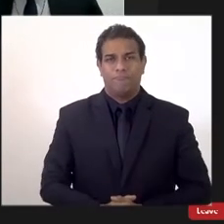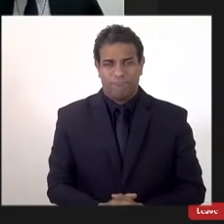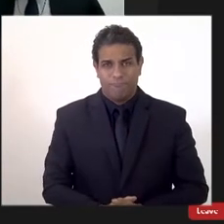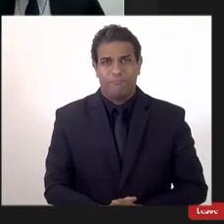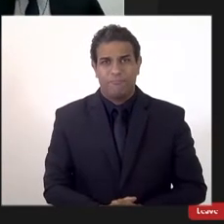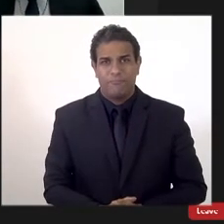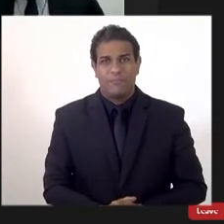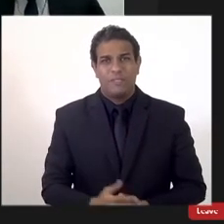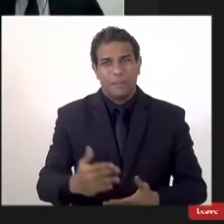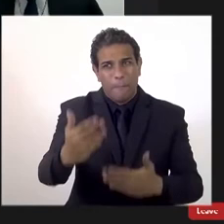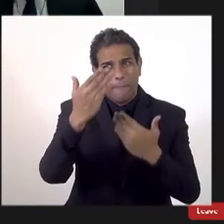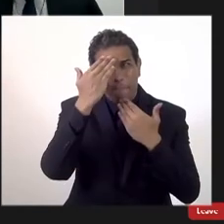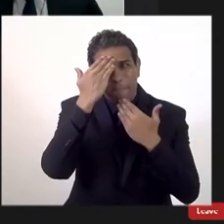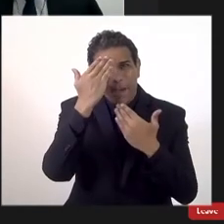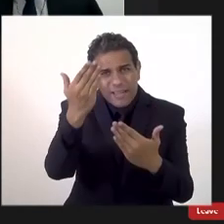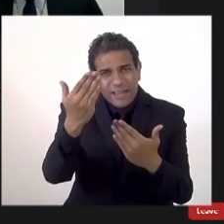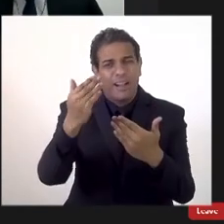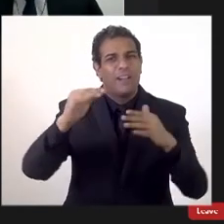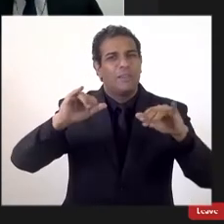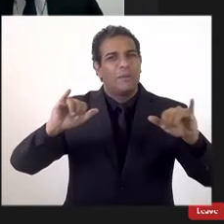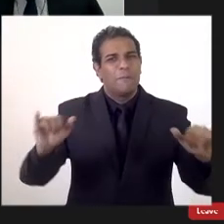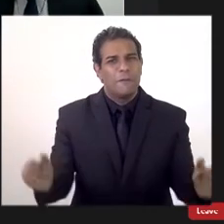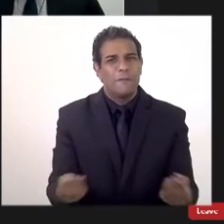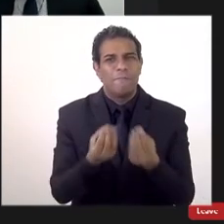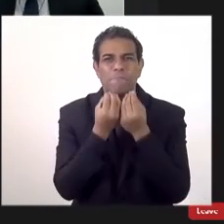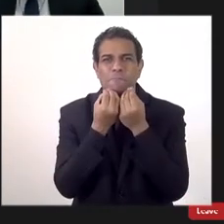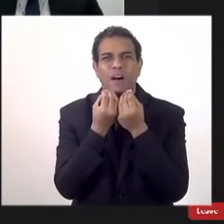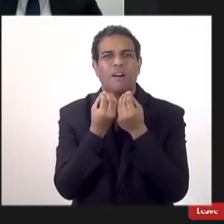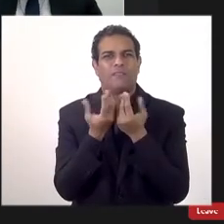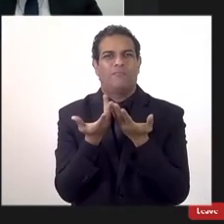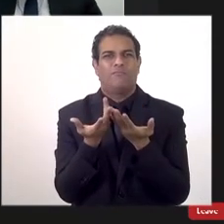muito obrigado pelo convite bom dia a todos